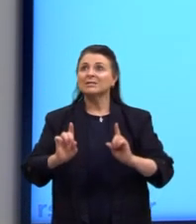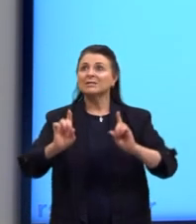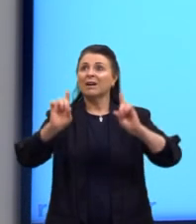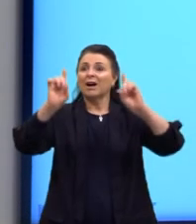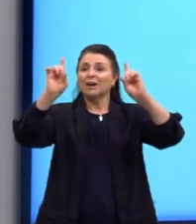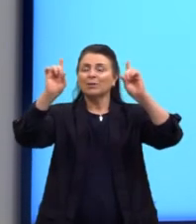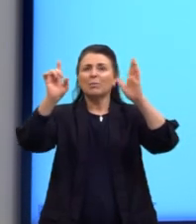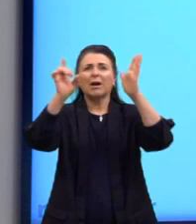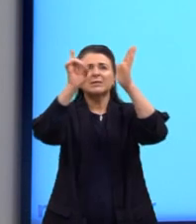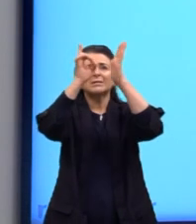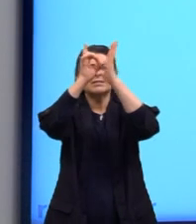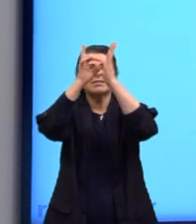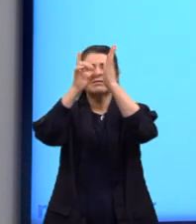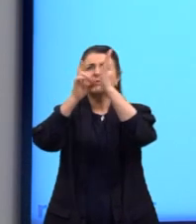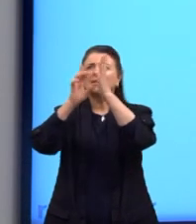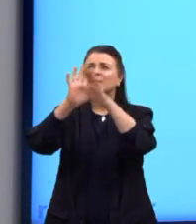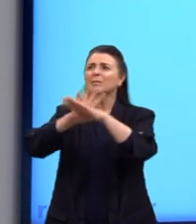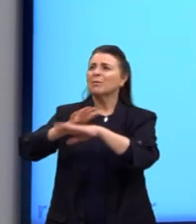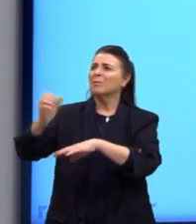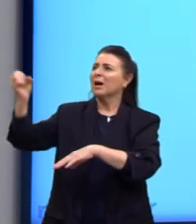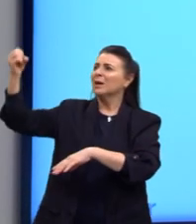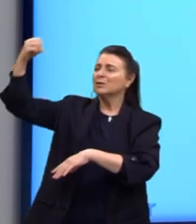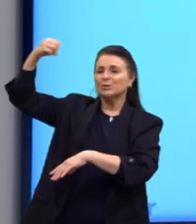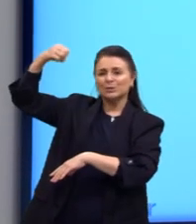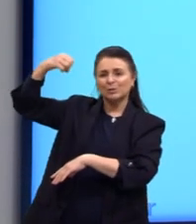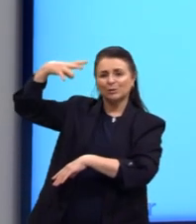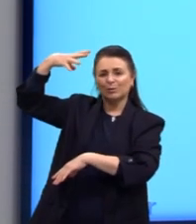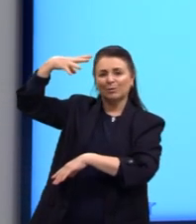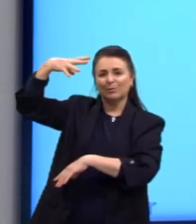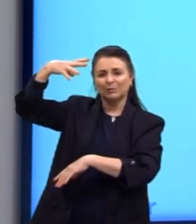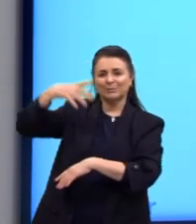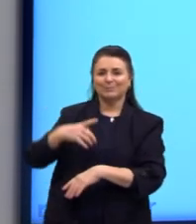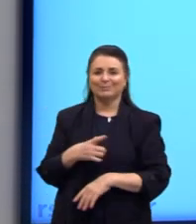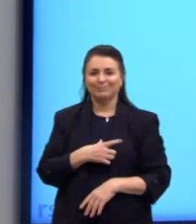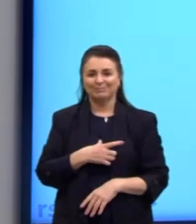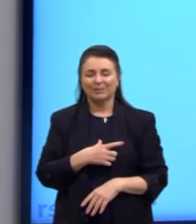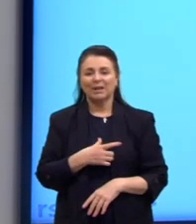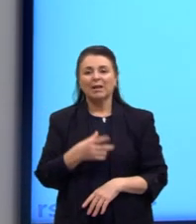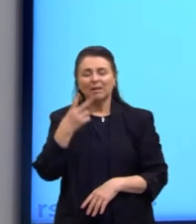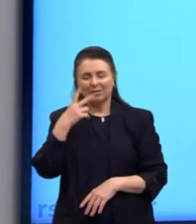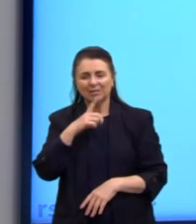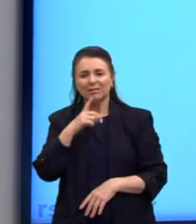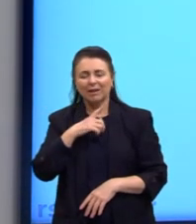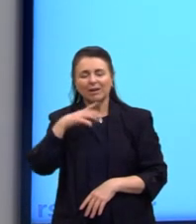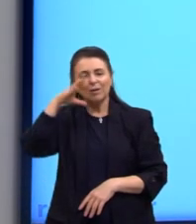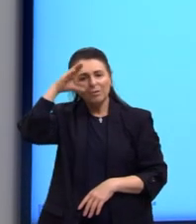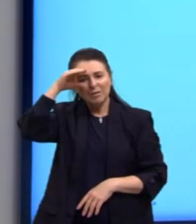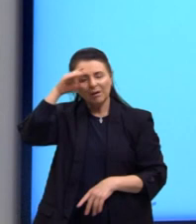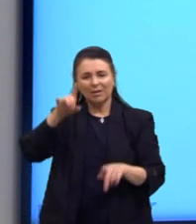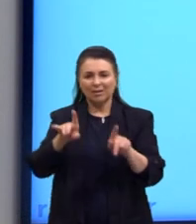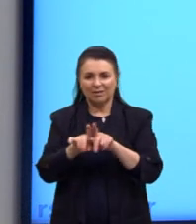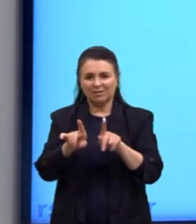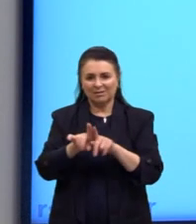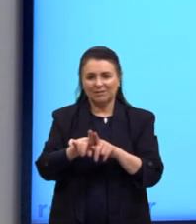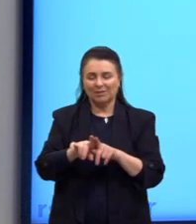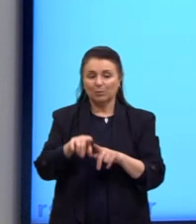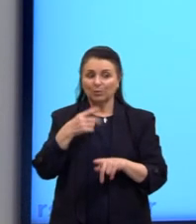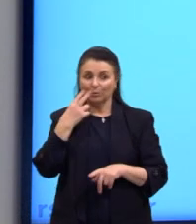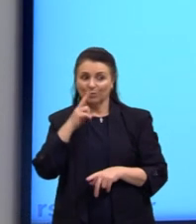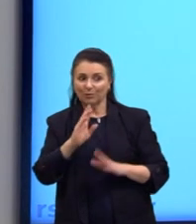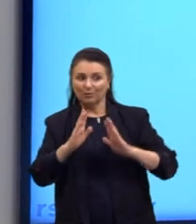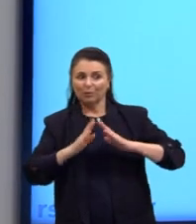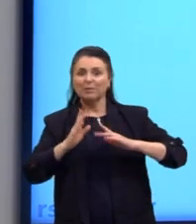vitrais, com mais entrada de luz, como nós comentamos anteriormente. Então, veja, sempre tente observar isso quando você vê uma igreja.